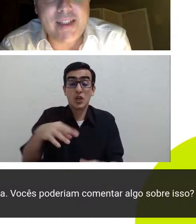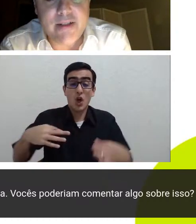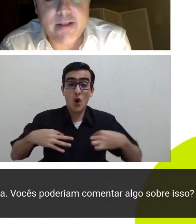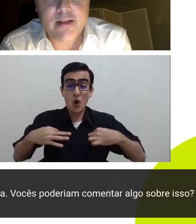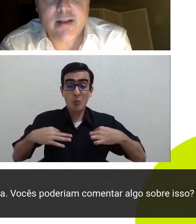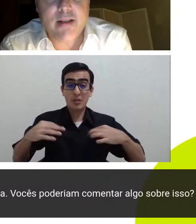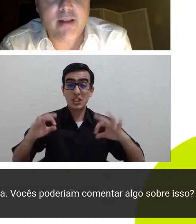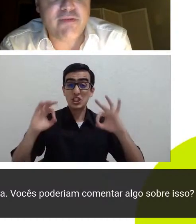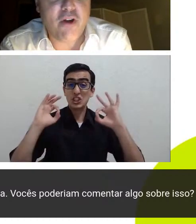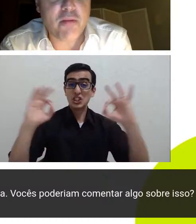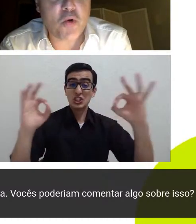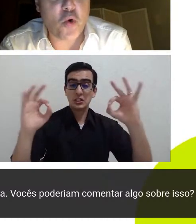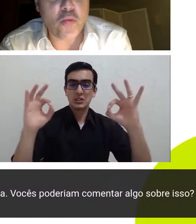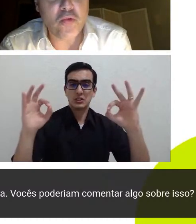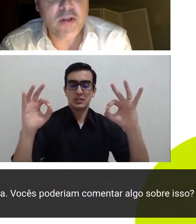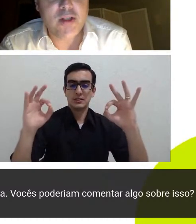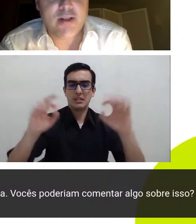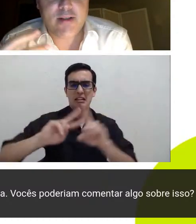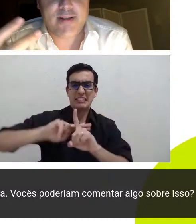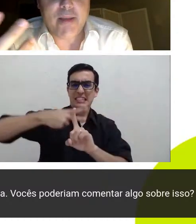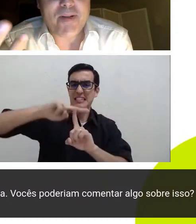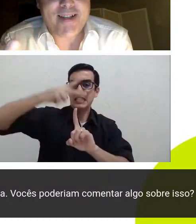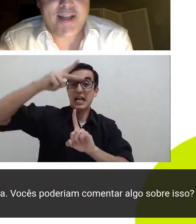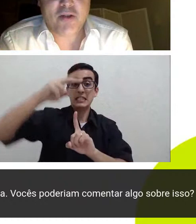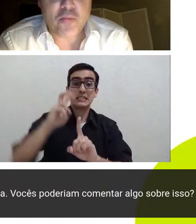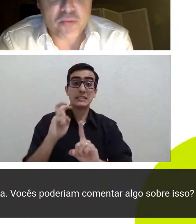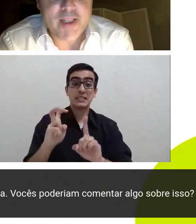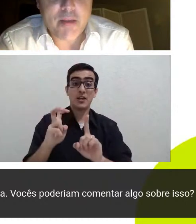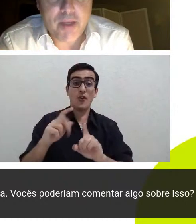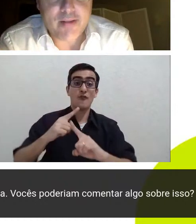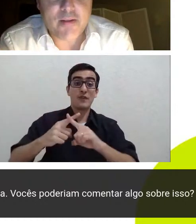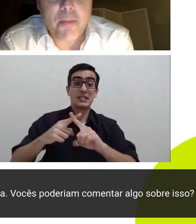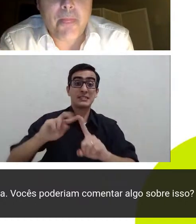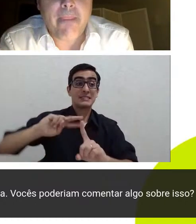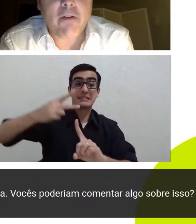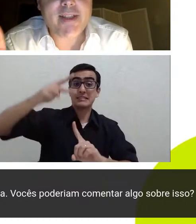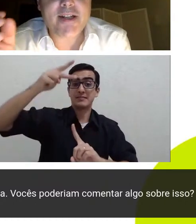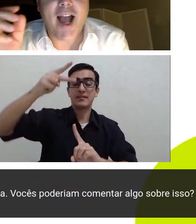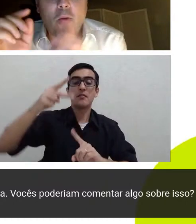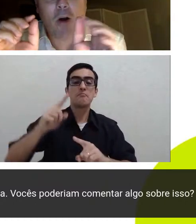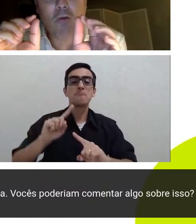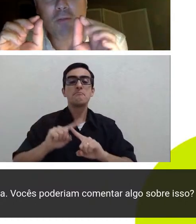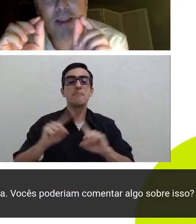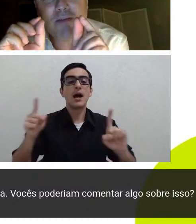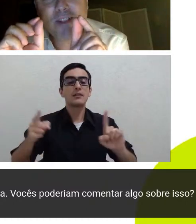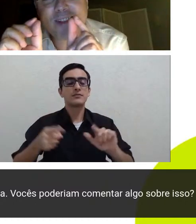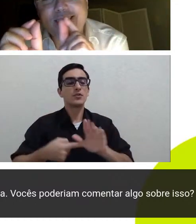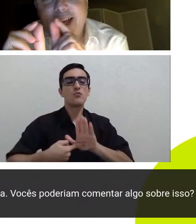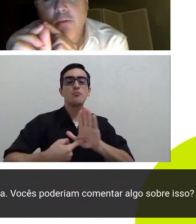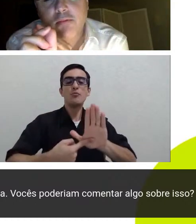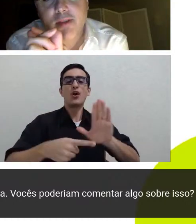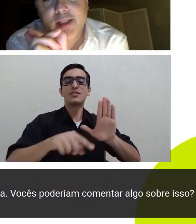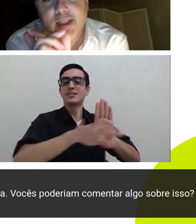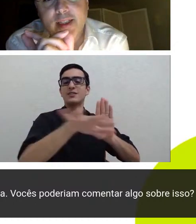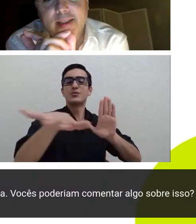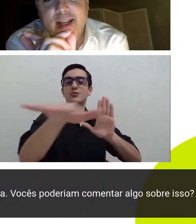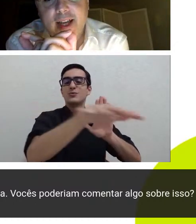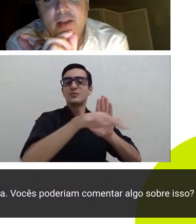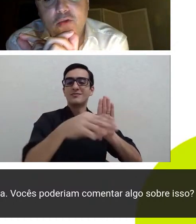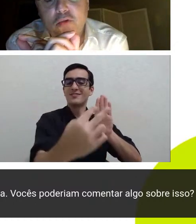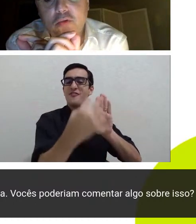subtis na forma como se apresentam publicamente ou seja houve uma inversão